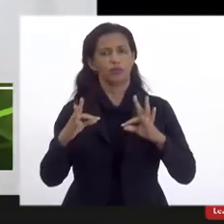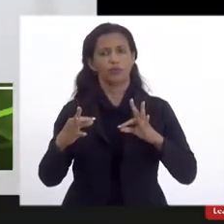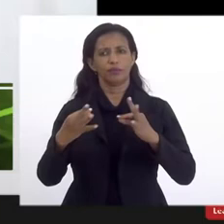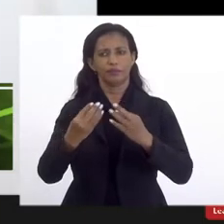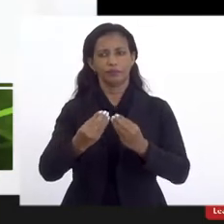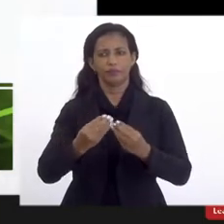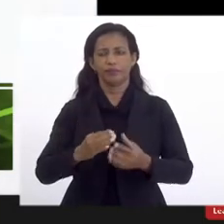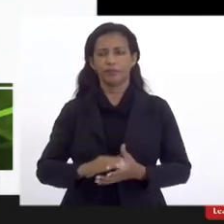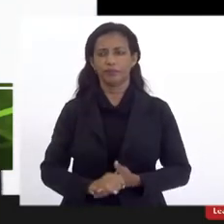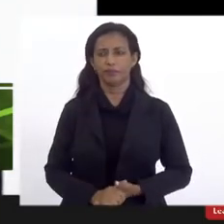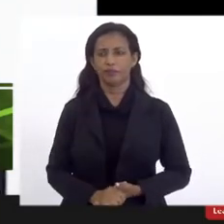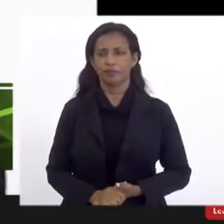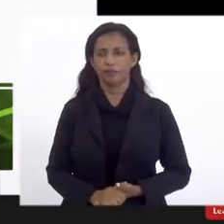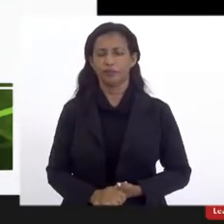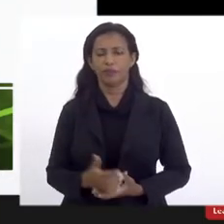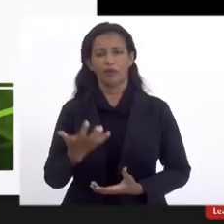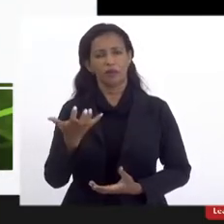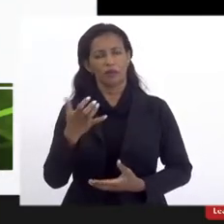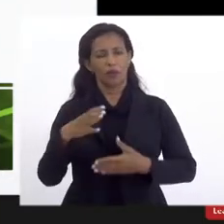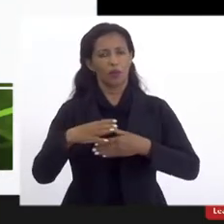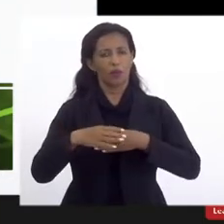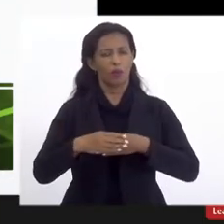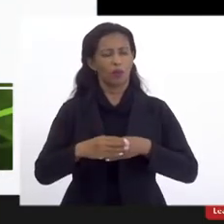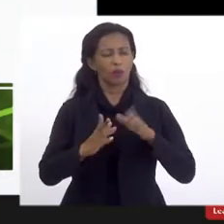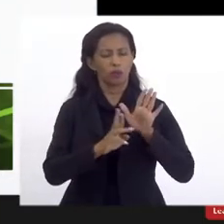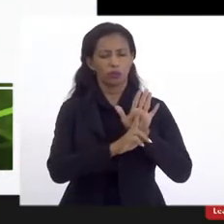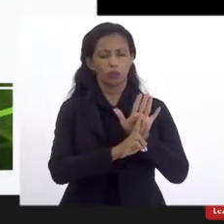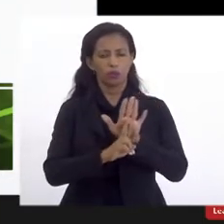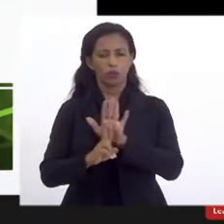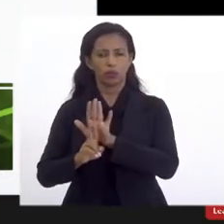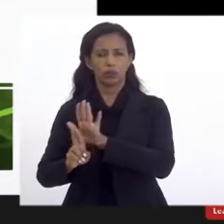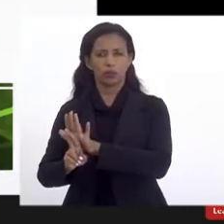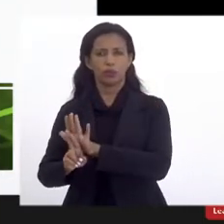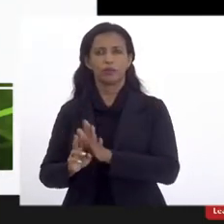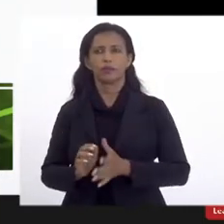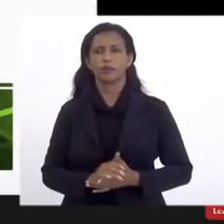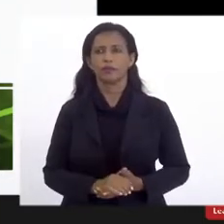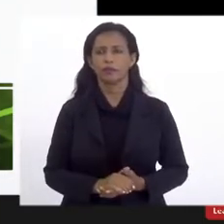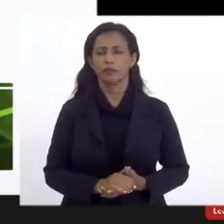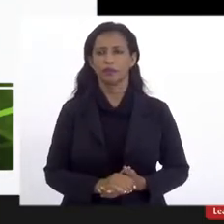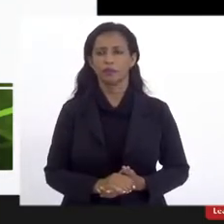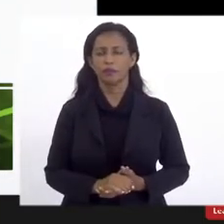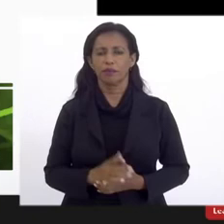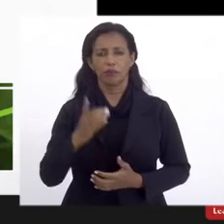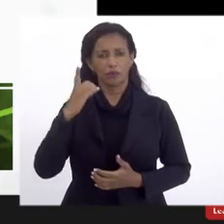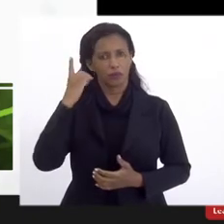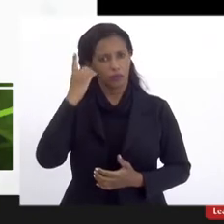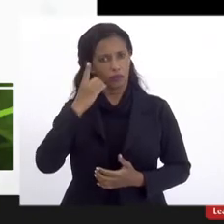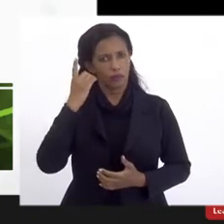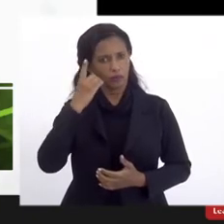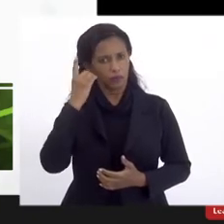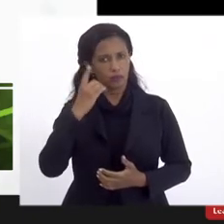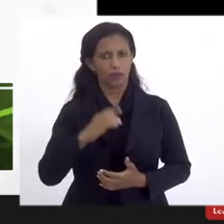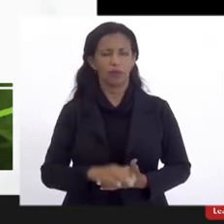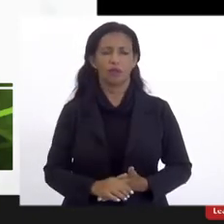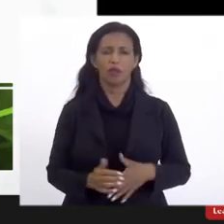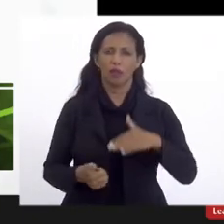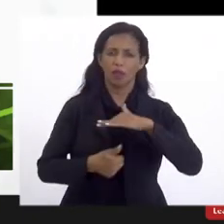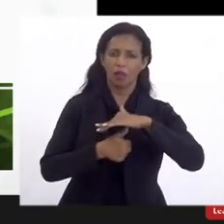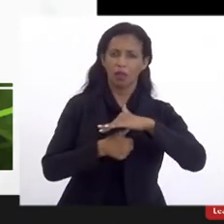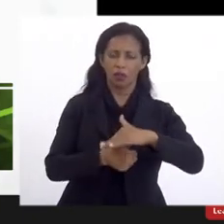Eu gostaria de complementar todas as representações presentes, os deputados, DCA, reitores,